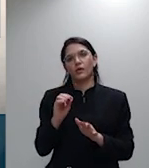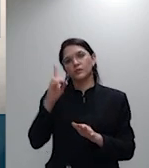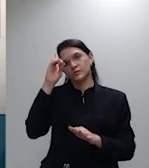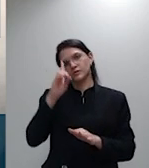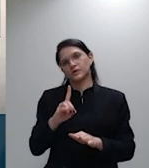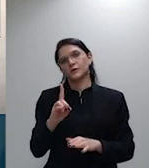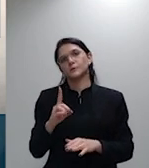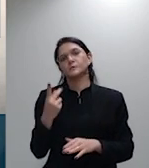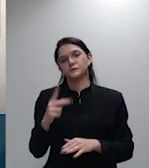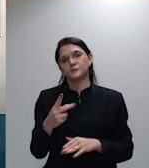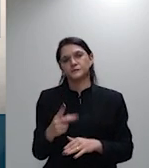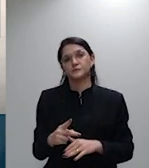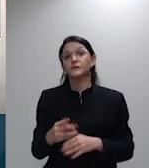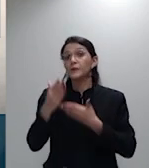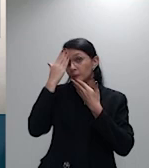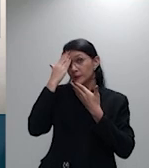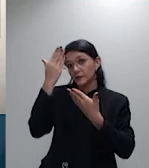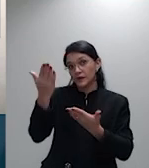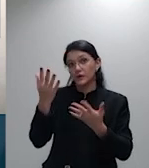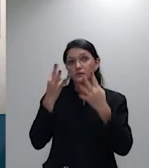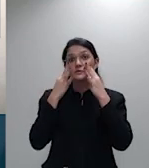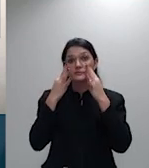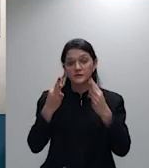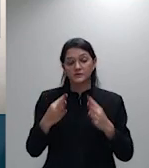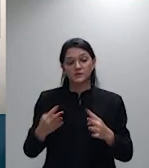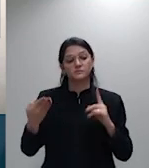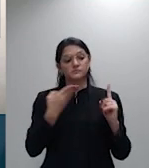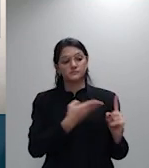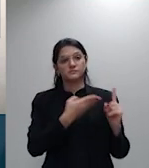ao doutor Ricardo, muito obrigado e boa tarde.